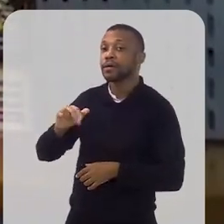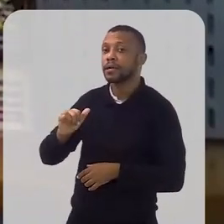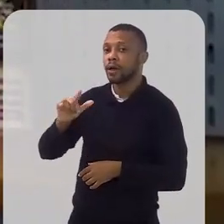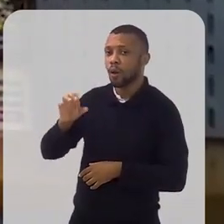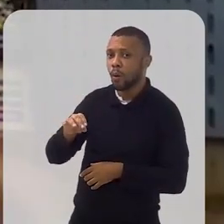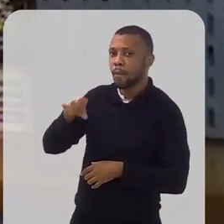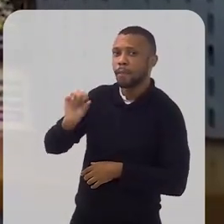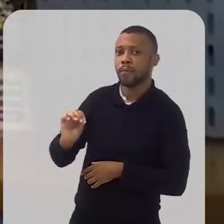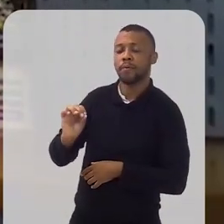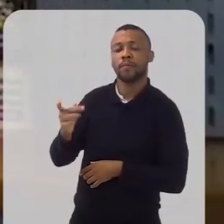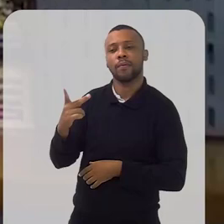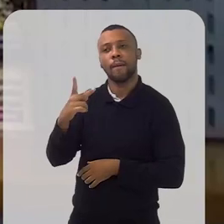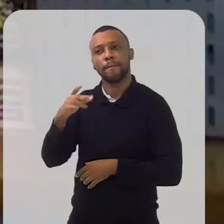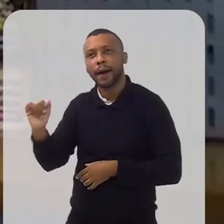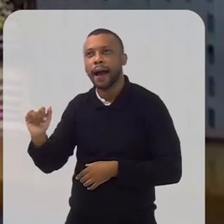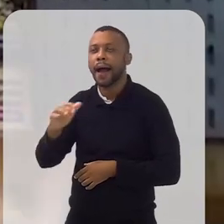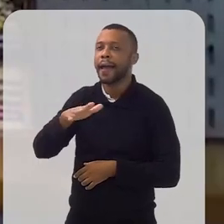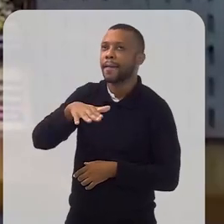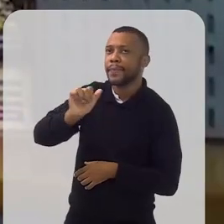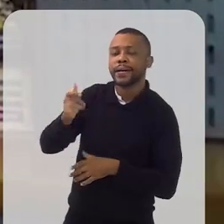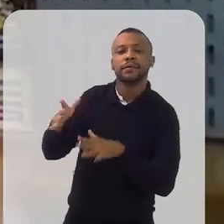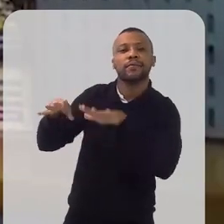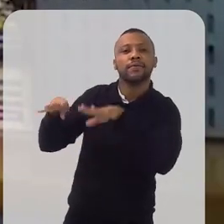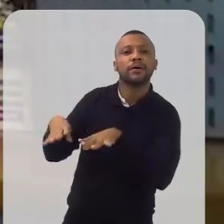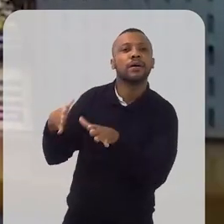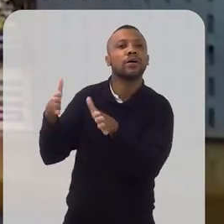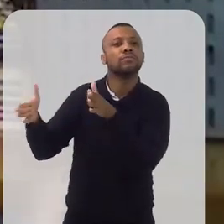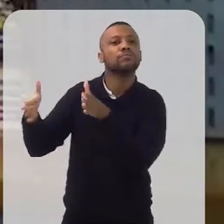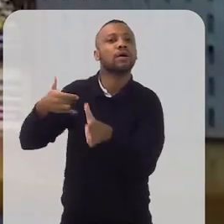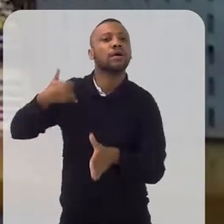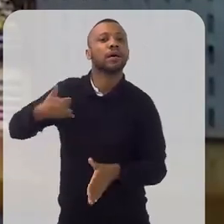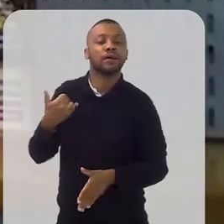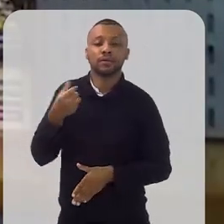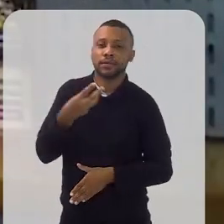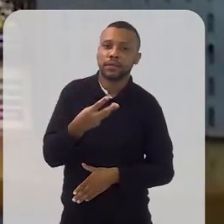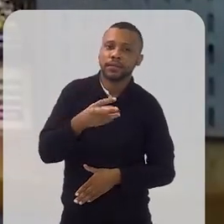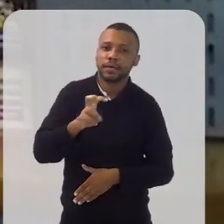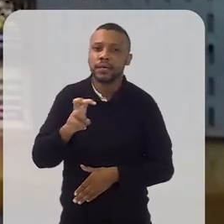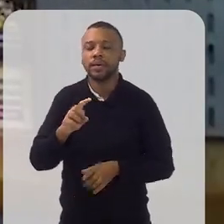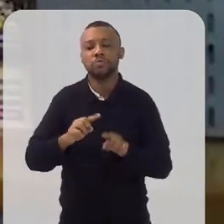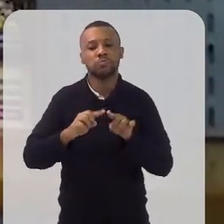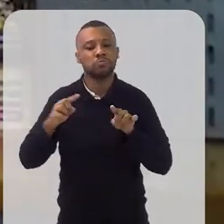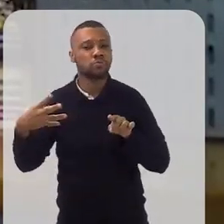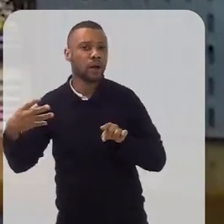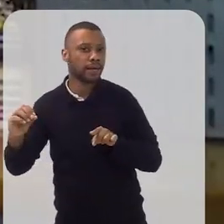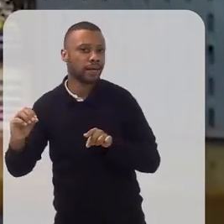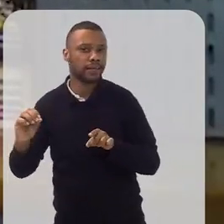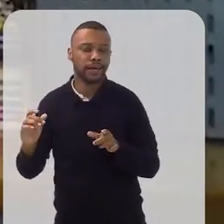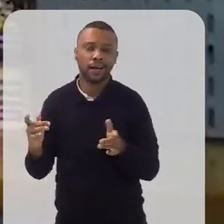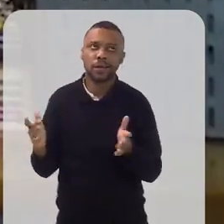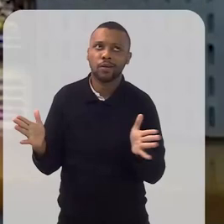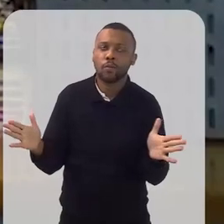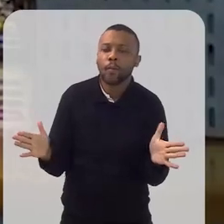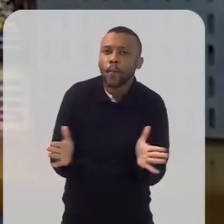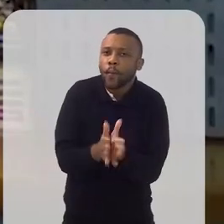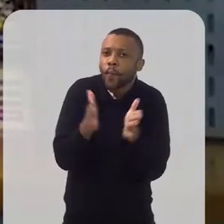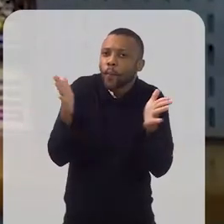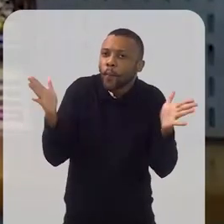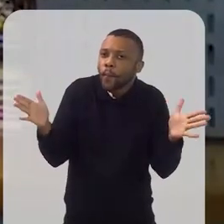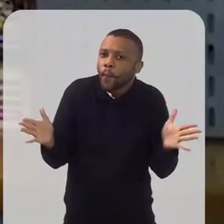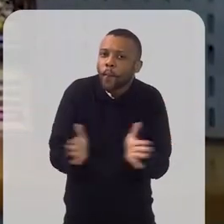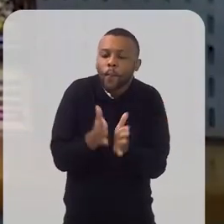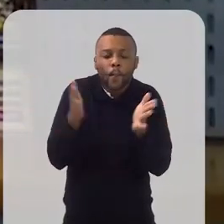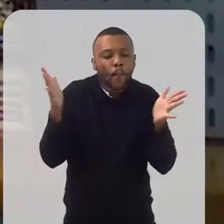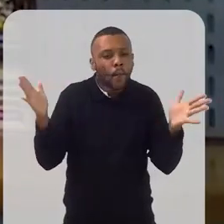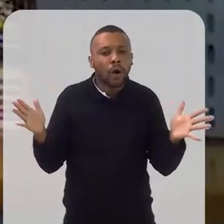Quem está ficando são os pais. Então, a média, uma faixa etária é de 35, 40 anos de idade. Não são pobres no